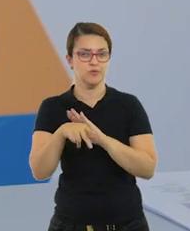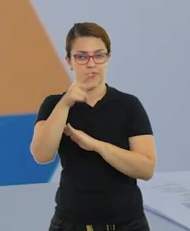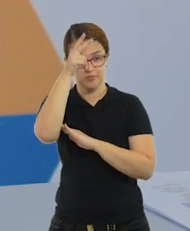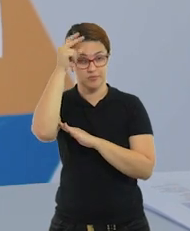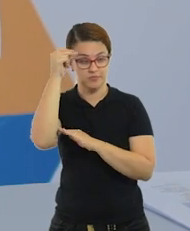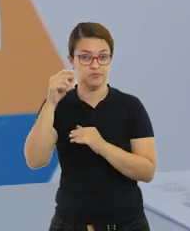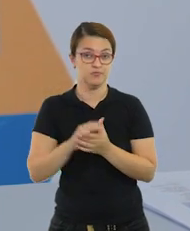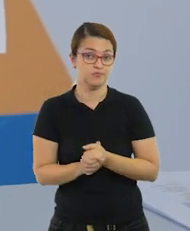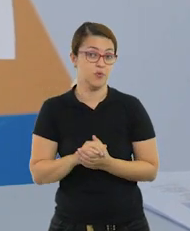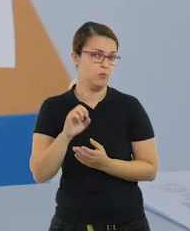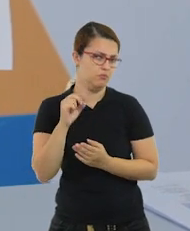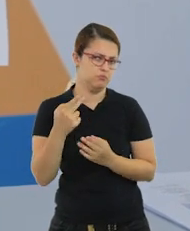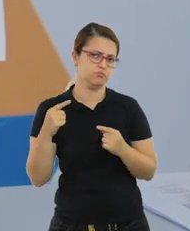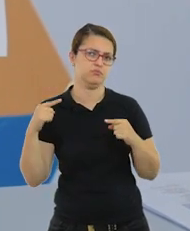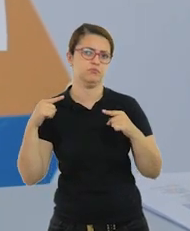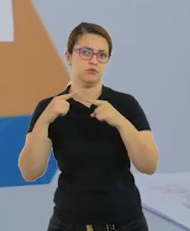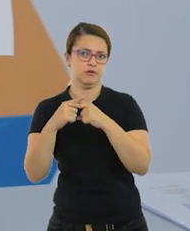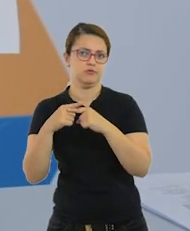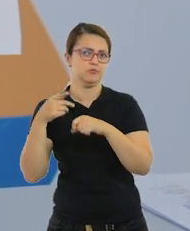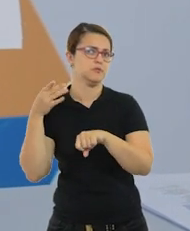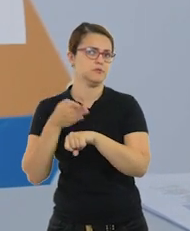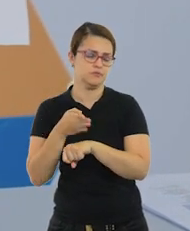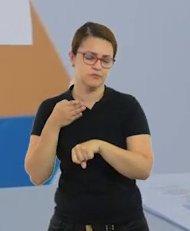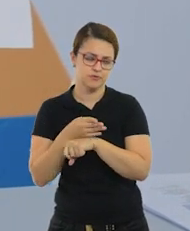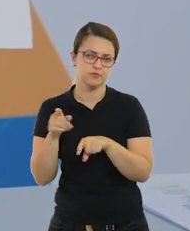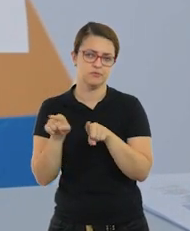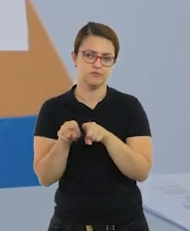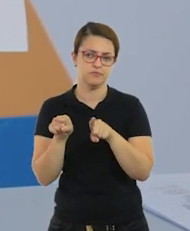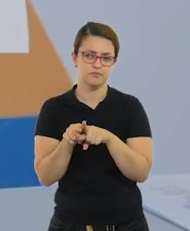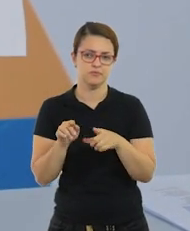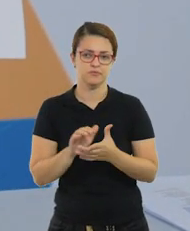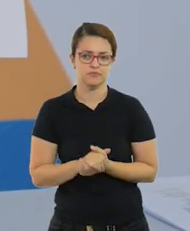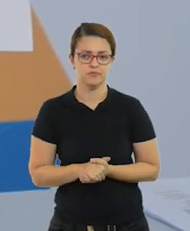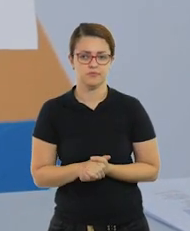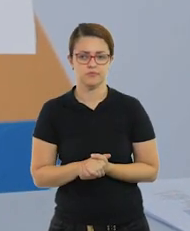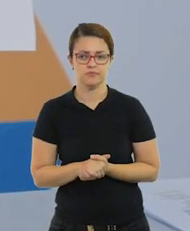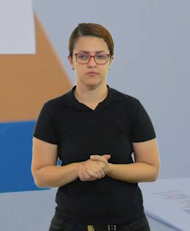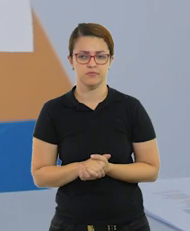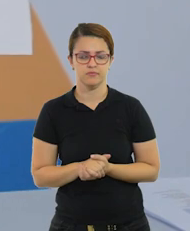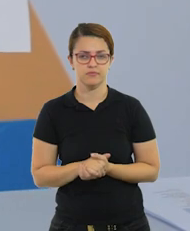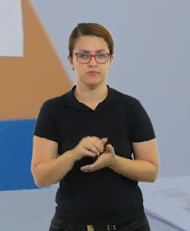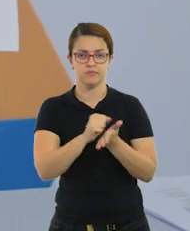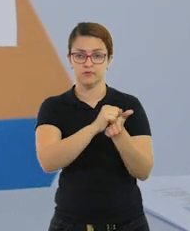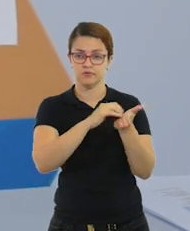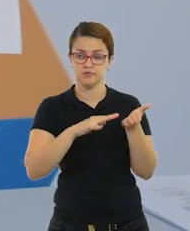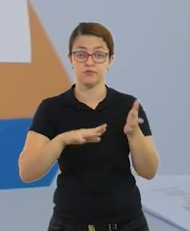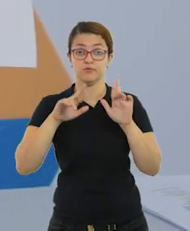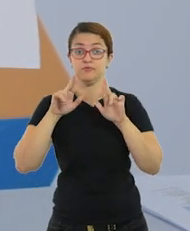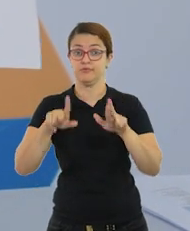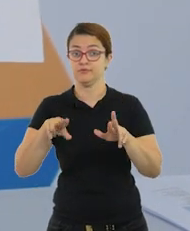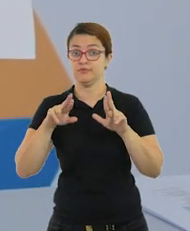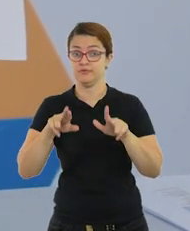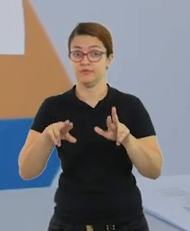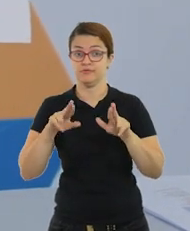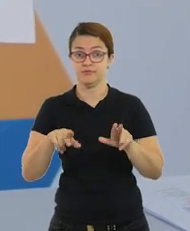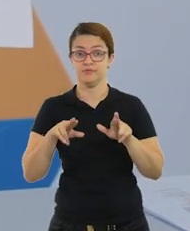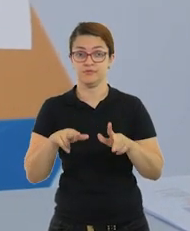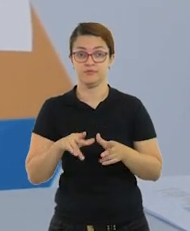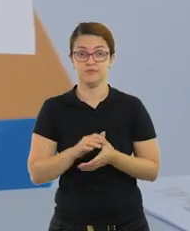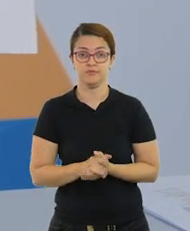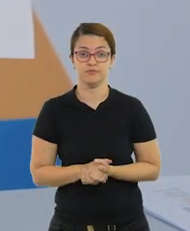outro lugar, um campeonato que você possa ter participado, né? E também alguma atividade